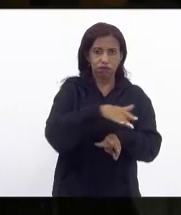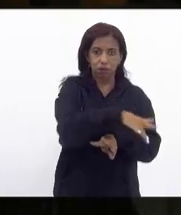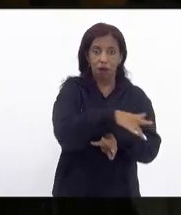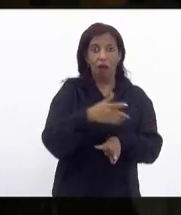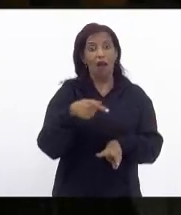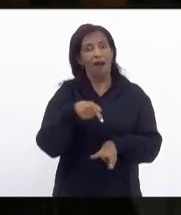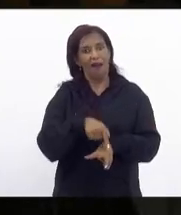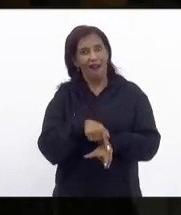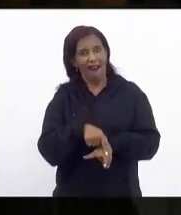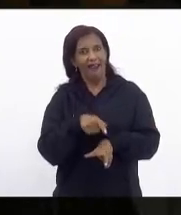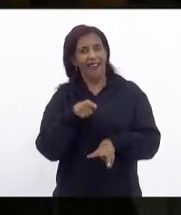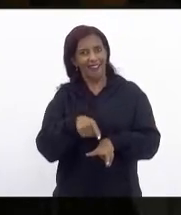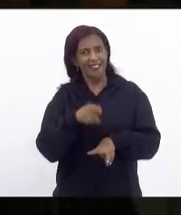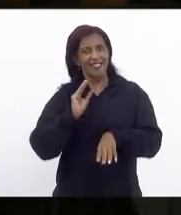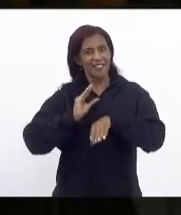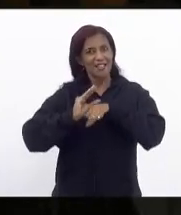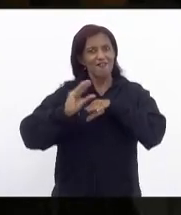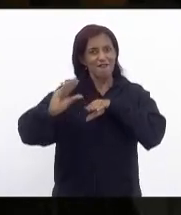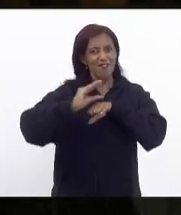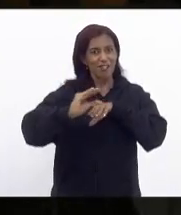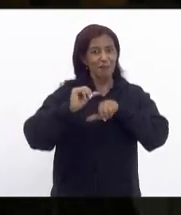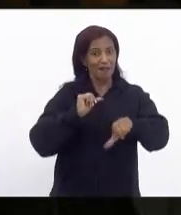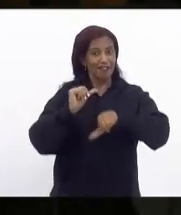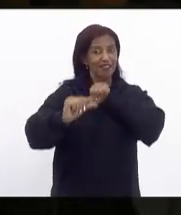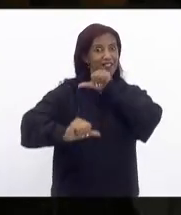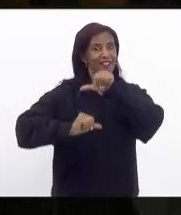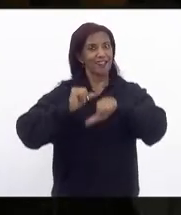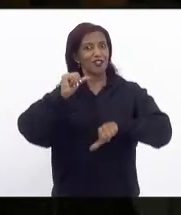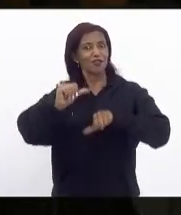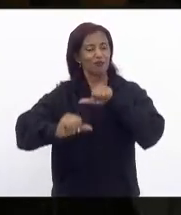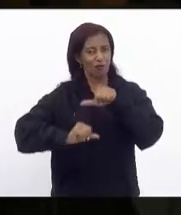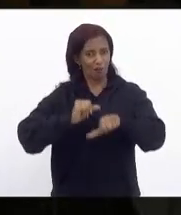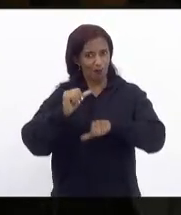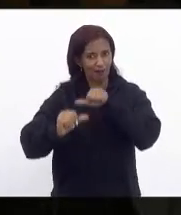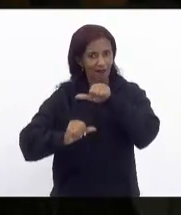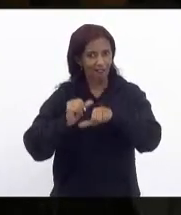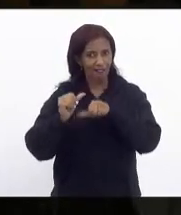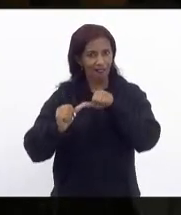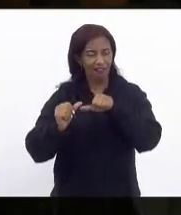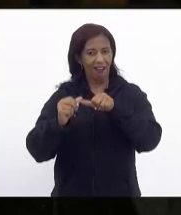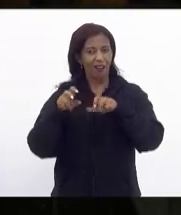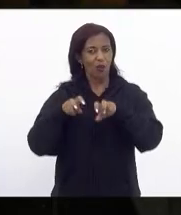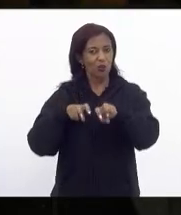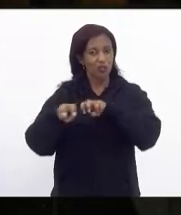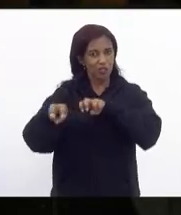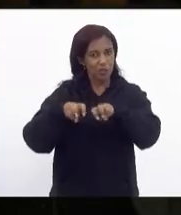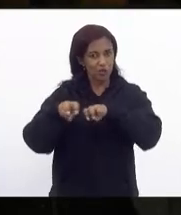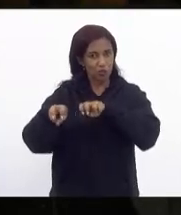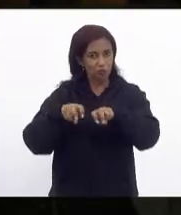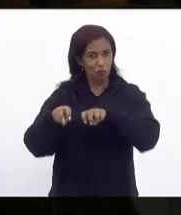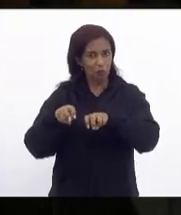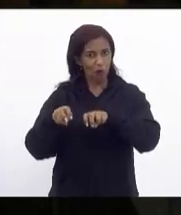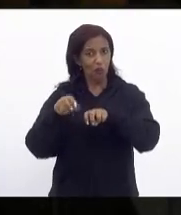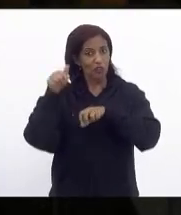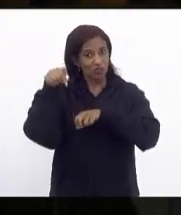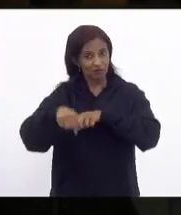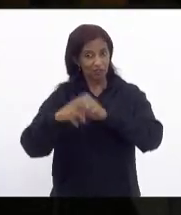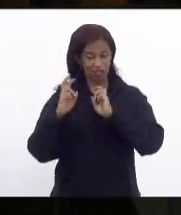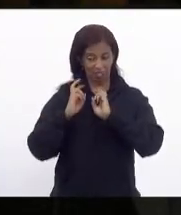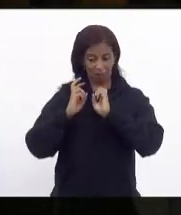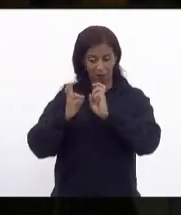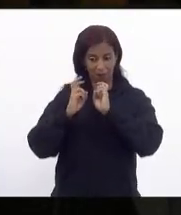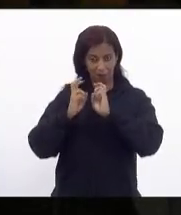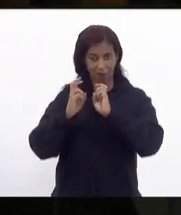fazer investimentos para transformar para transformar o transporte ferroviário nesses ramais